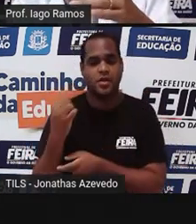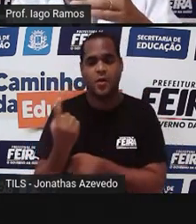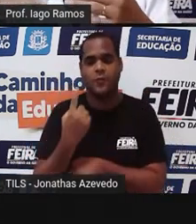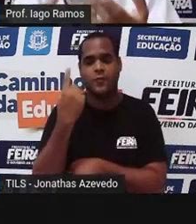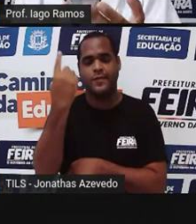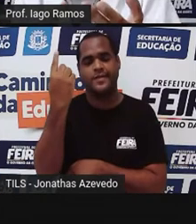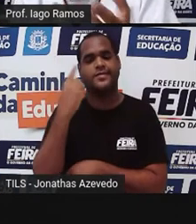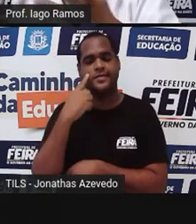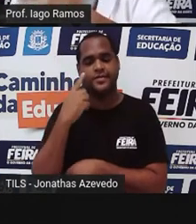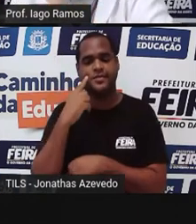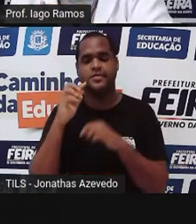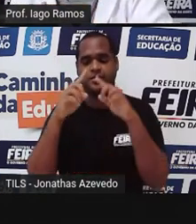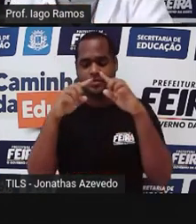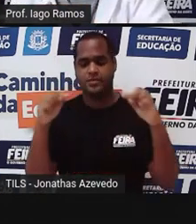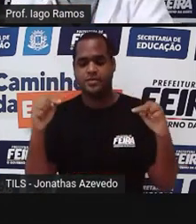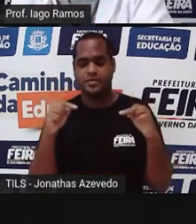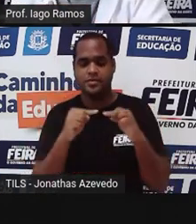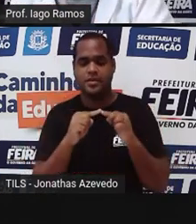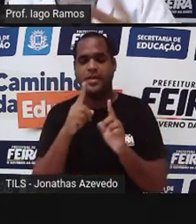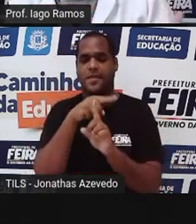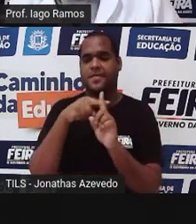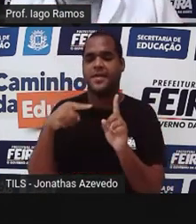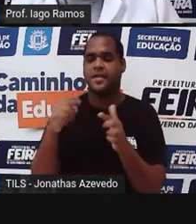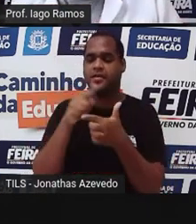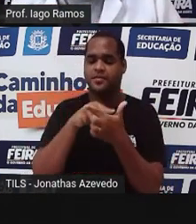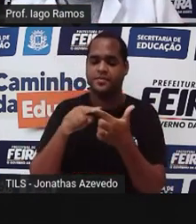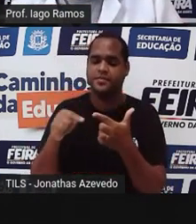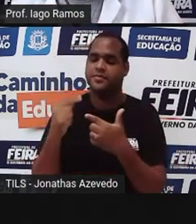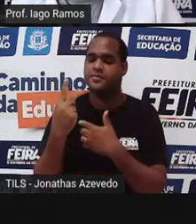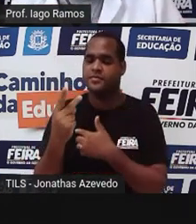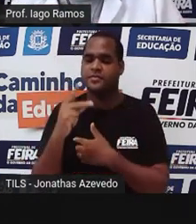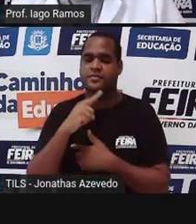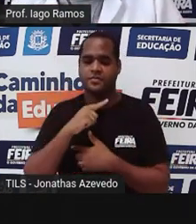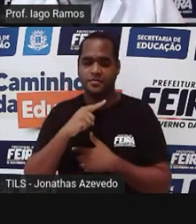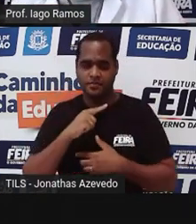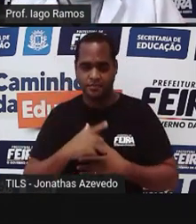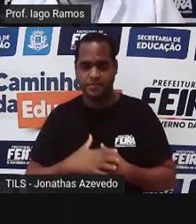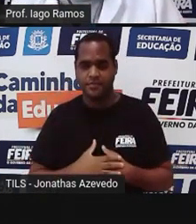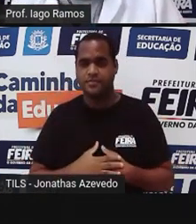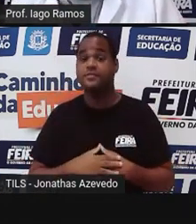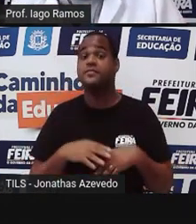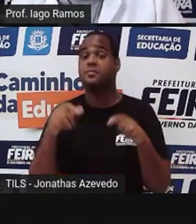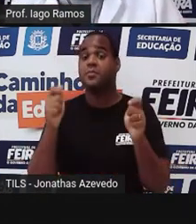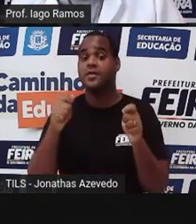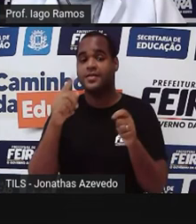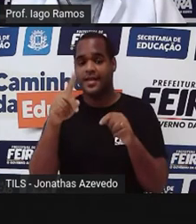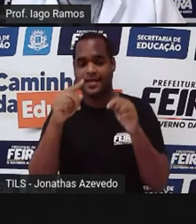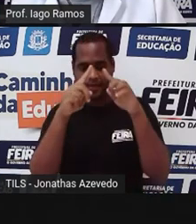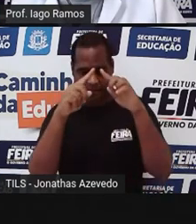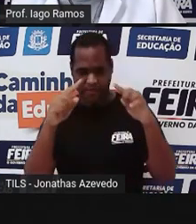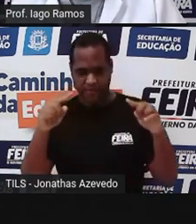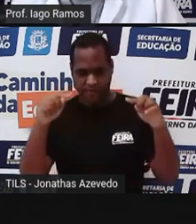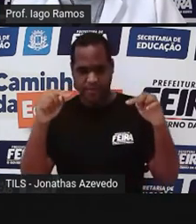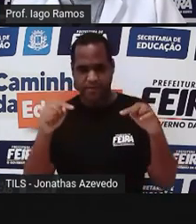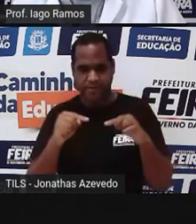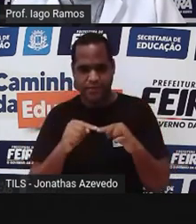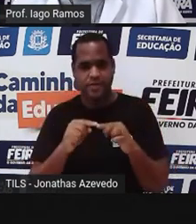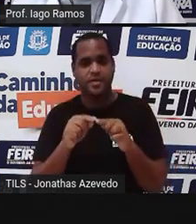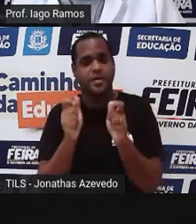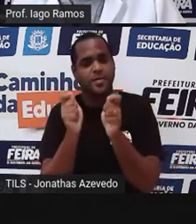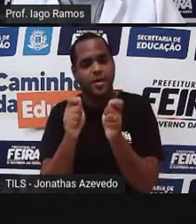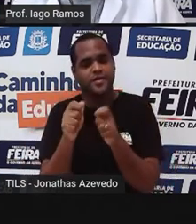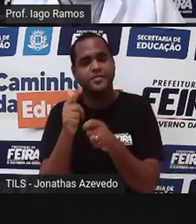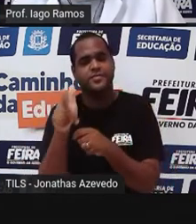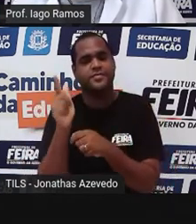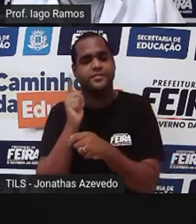altura, metade dividido por dois. Só que no losango, a gente vai usar a diagonal maior vezes a